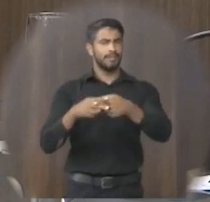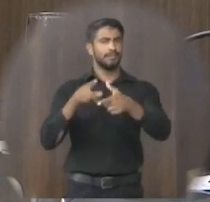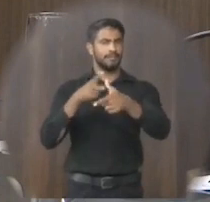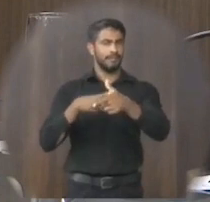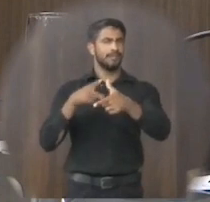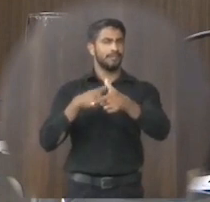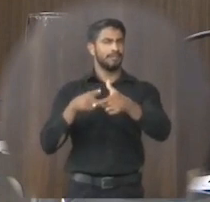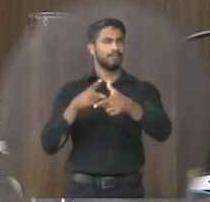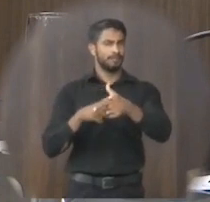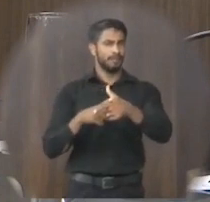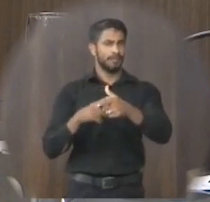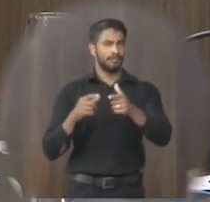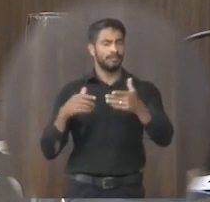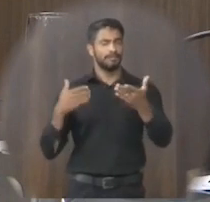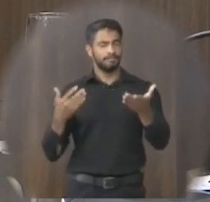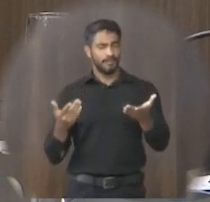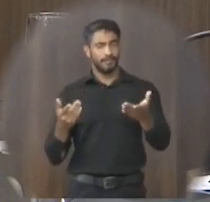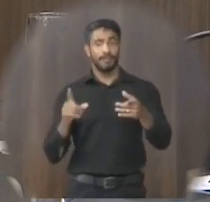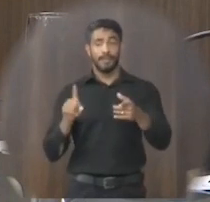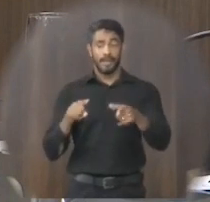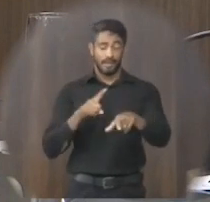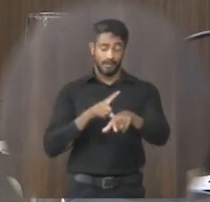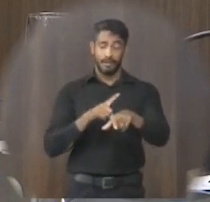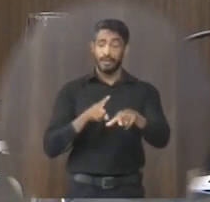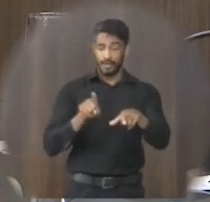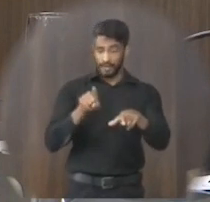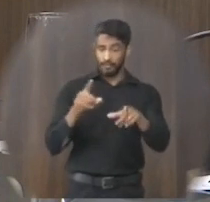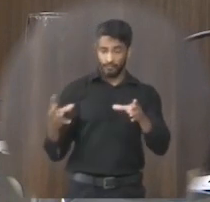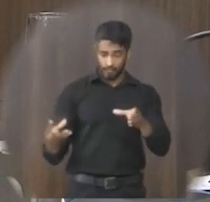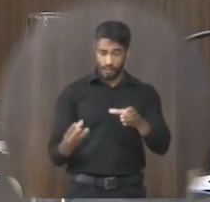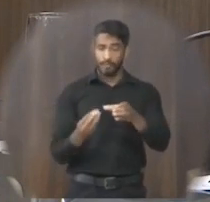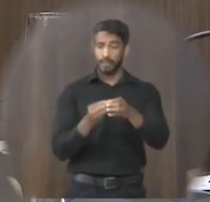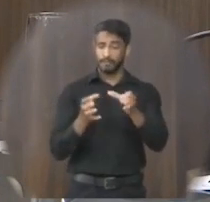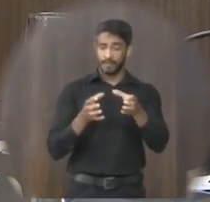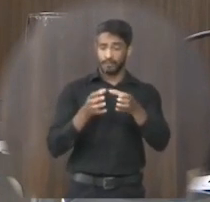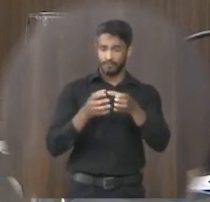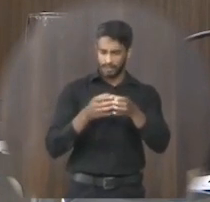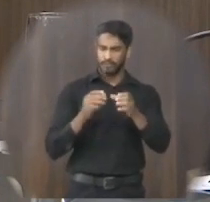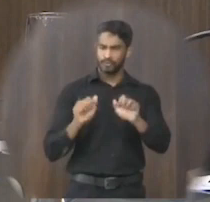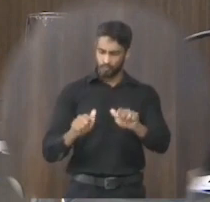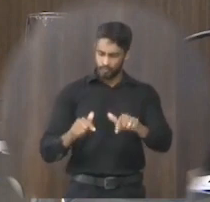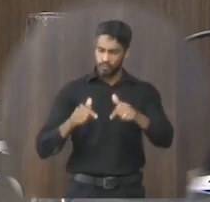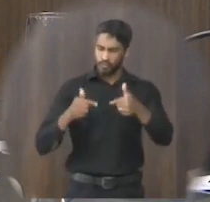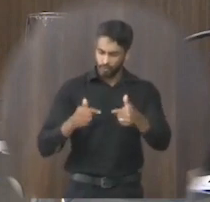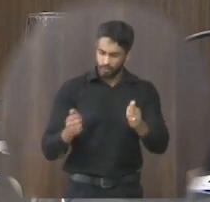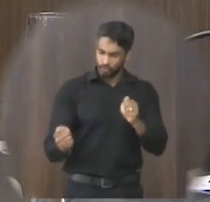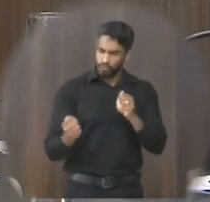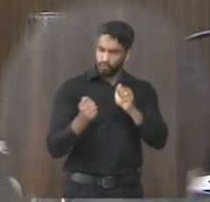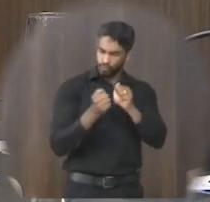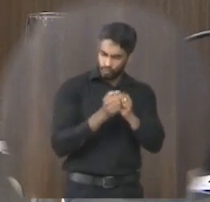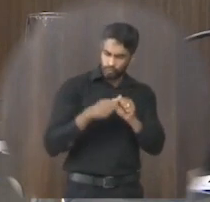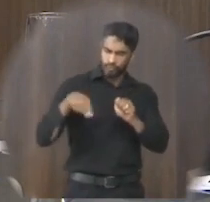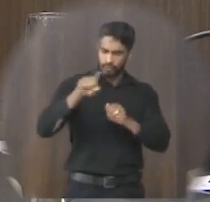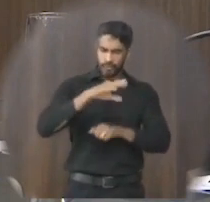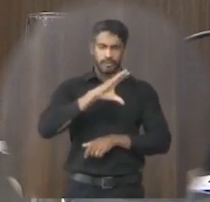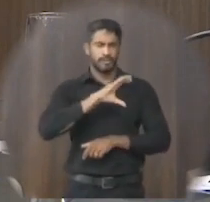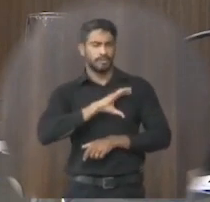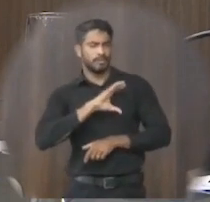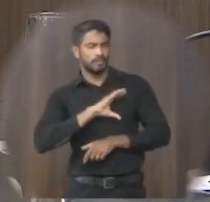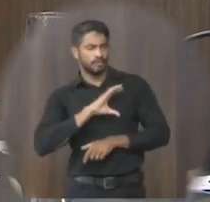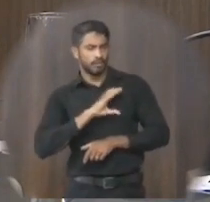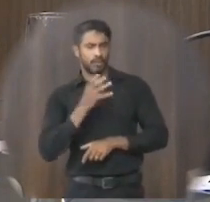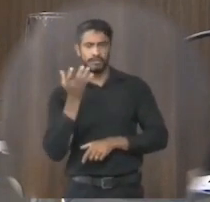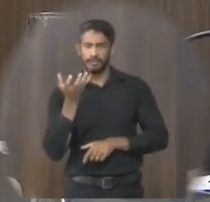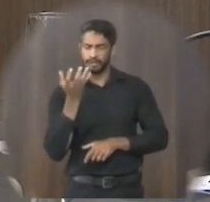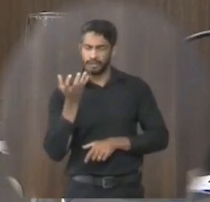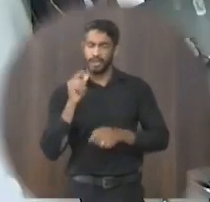e eu como membro da comissão de educação eu estou empenhado também junto com os demais colegas de